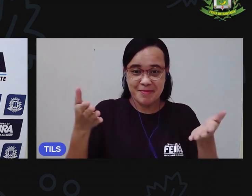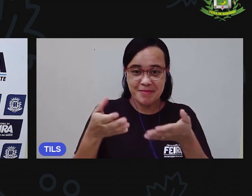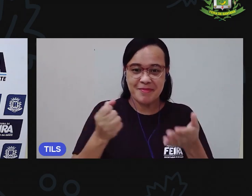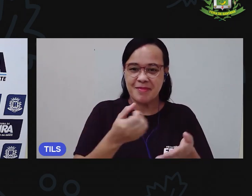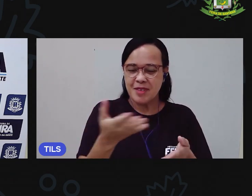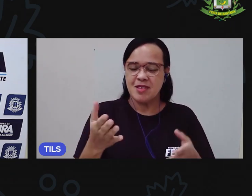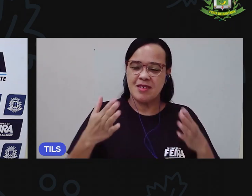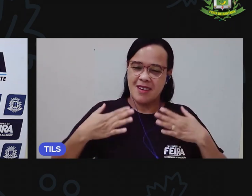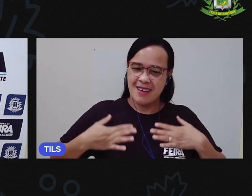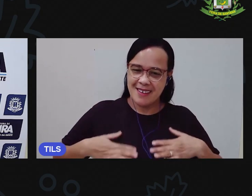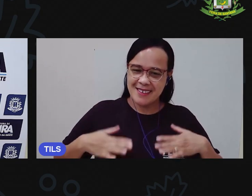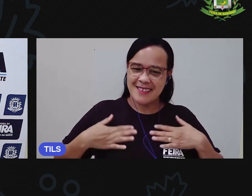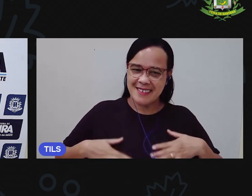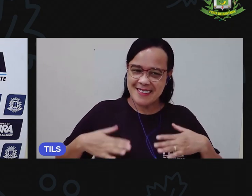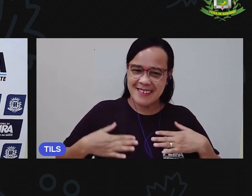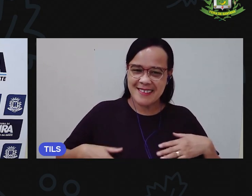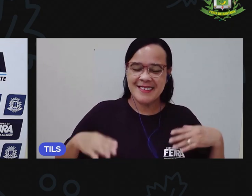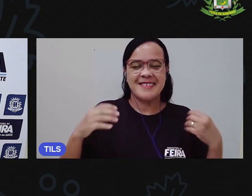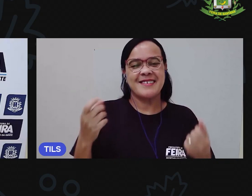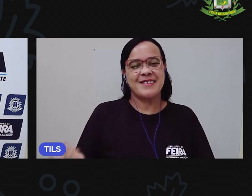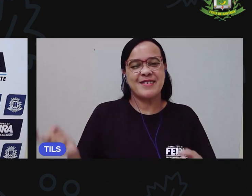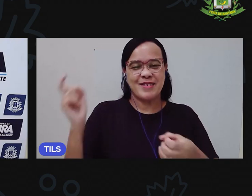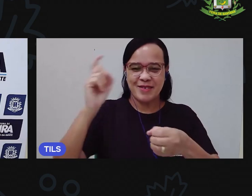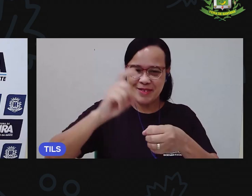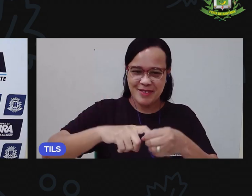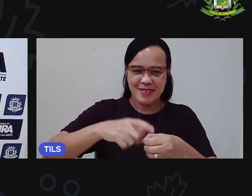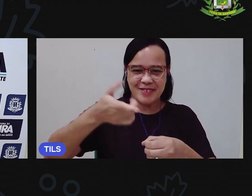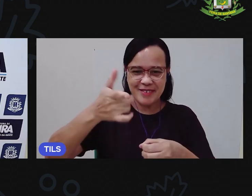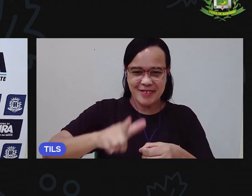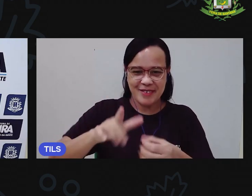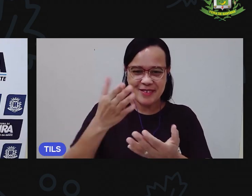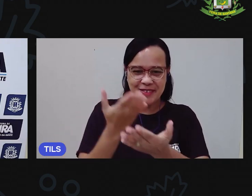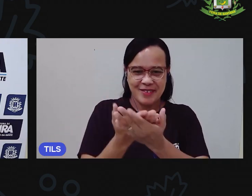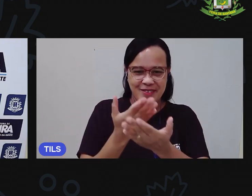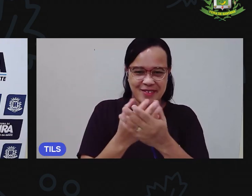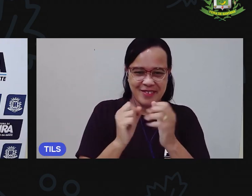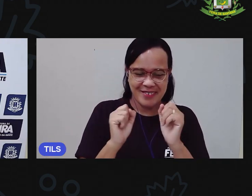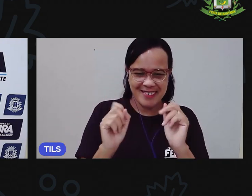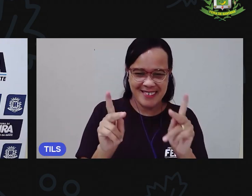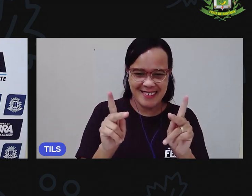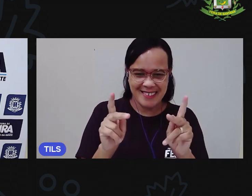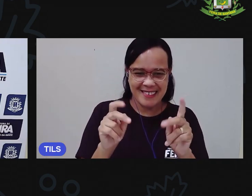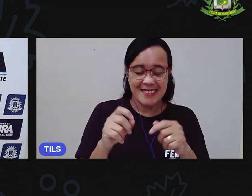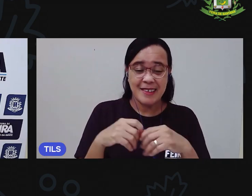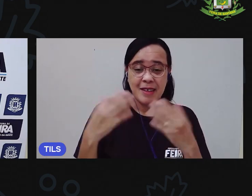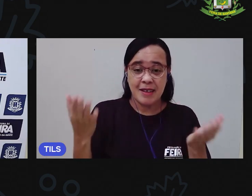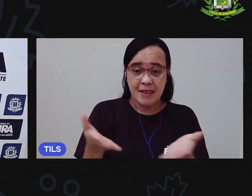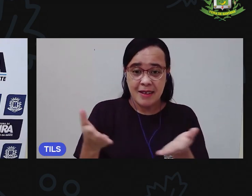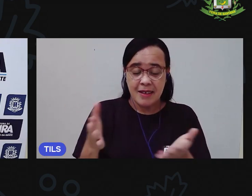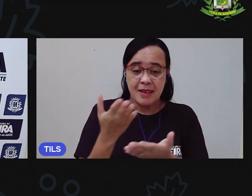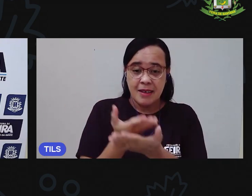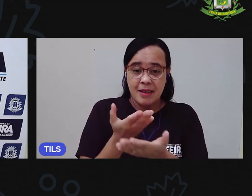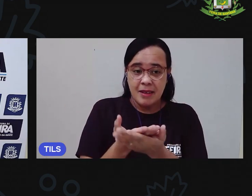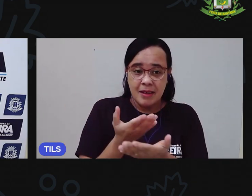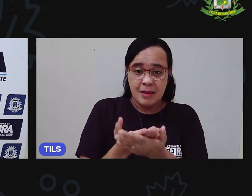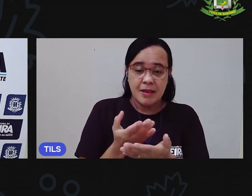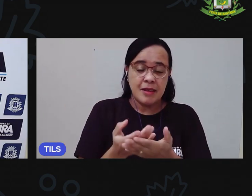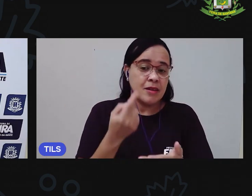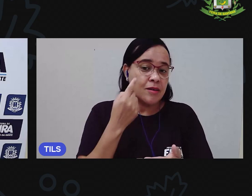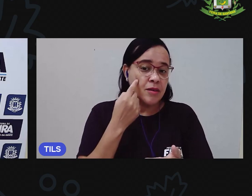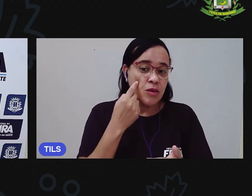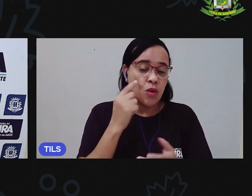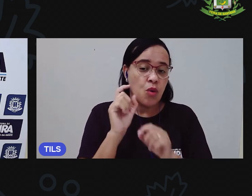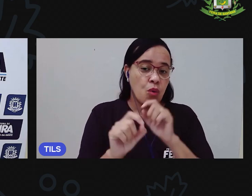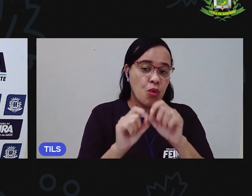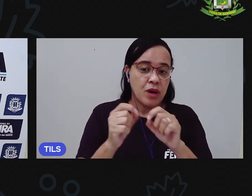descansou um pouquinho, então vamos retornar, tá bom? Nessa aula de agora, estamos na aula de